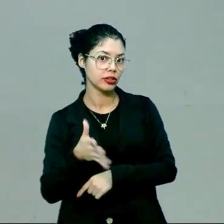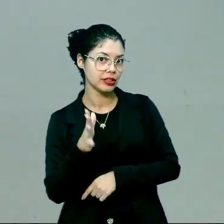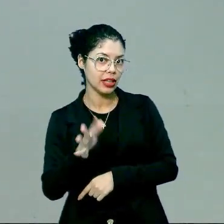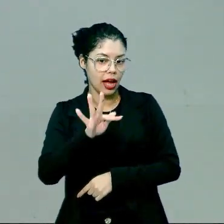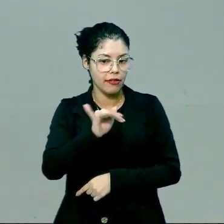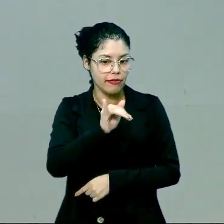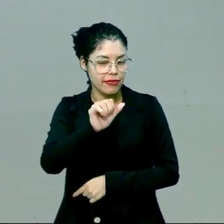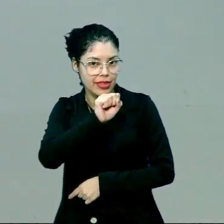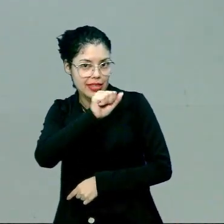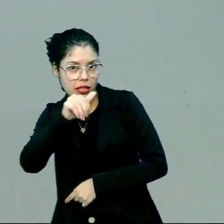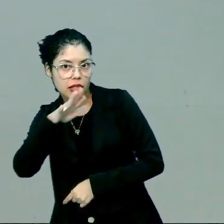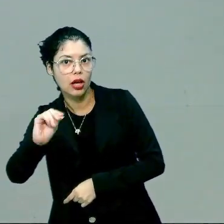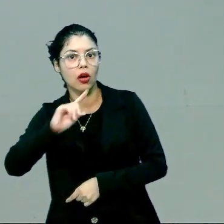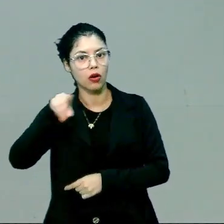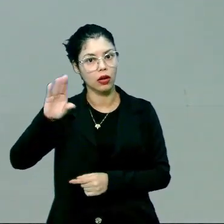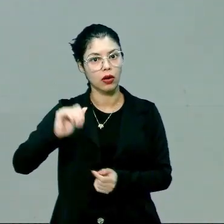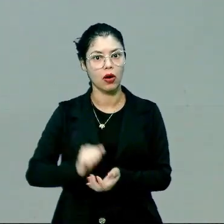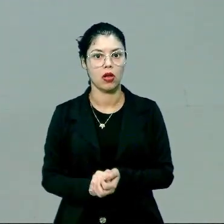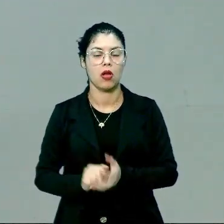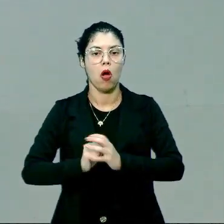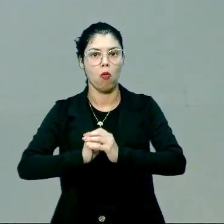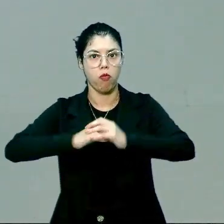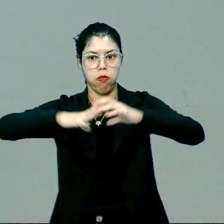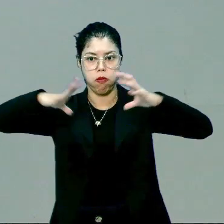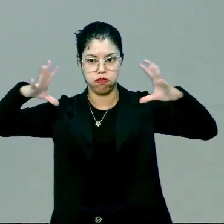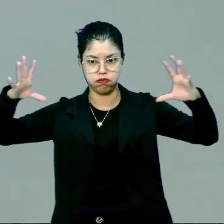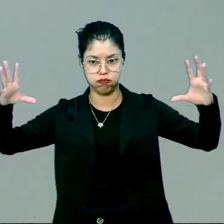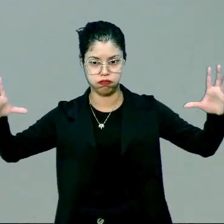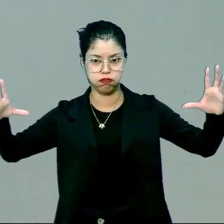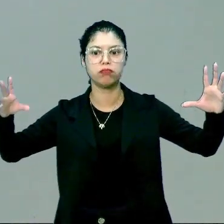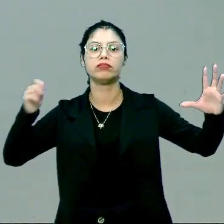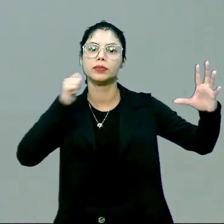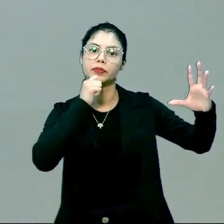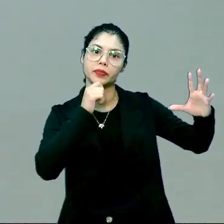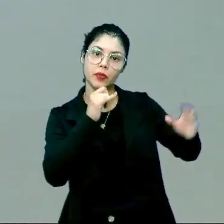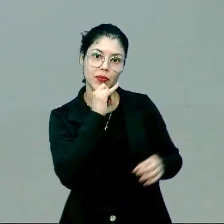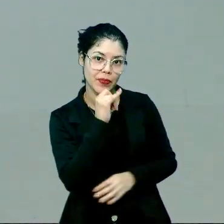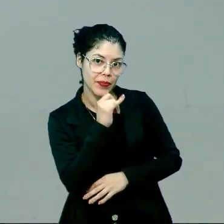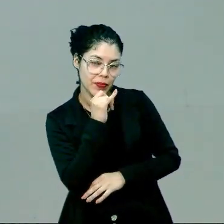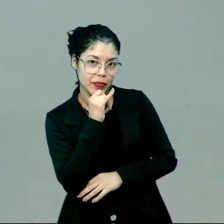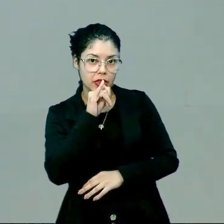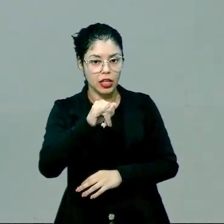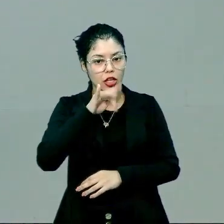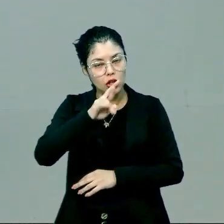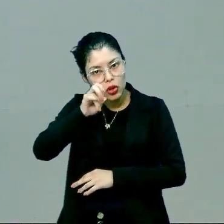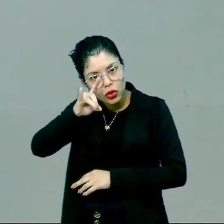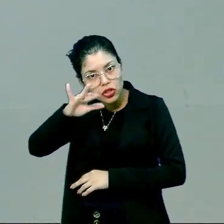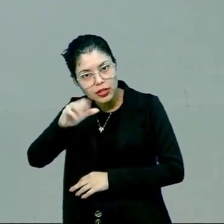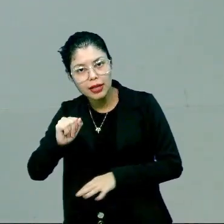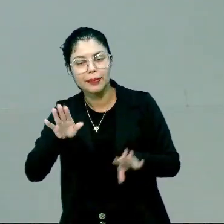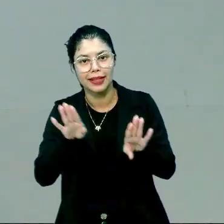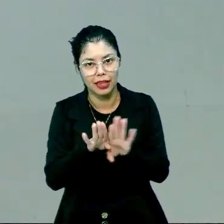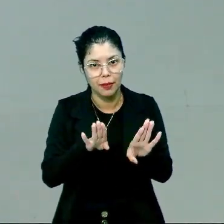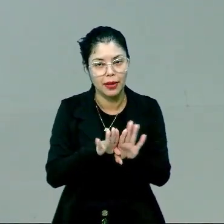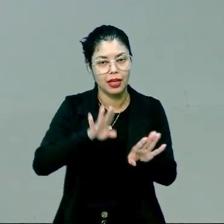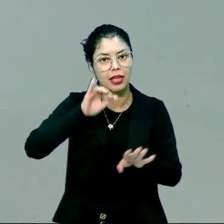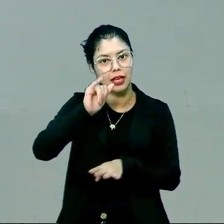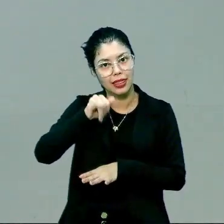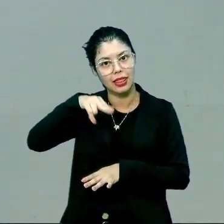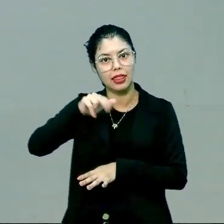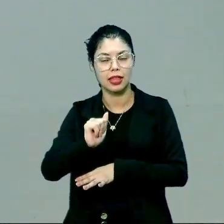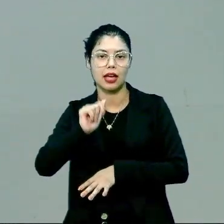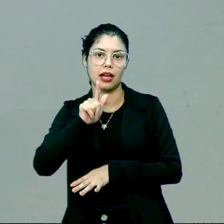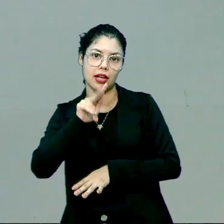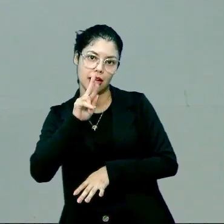fissão nuclear, que são os casos das bombas atômicas, como, por exemplo, Hiroshima e Nagasaki, que já foi uma bomba nuclear,